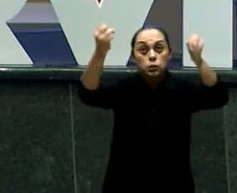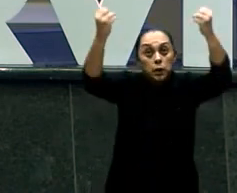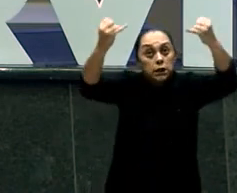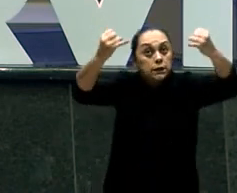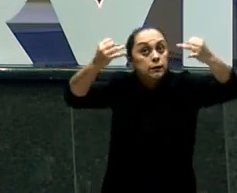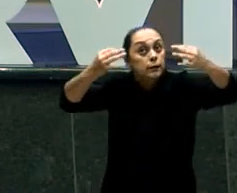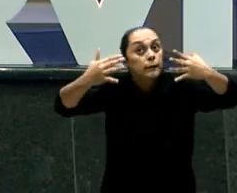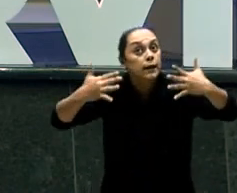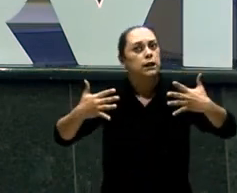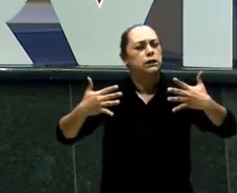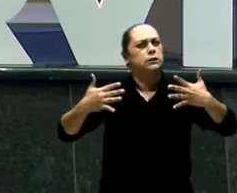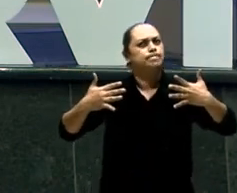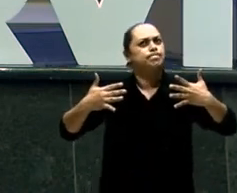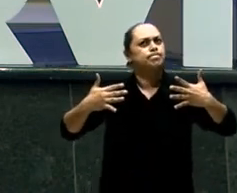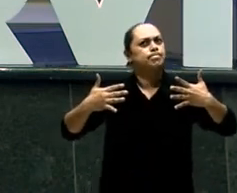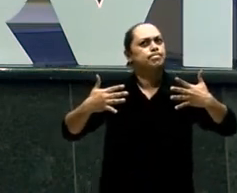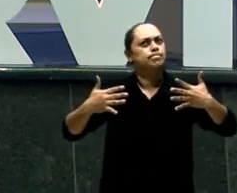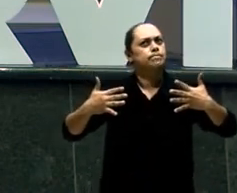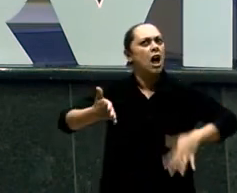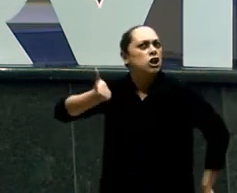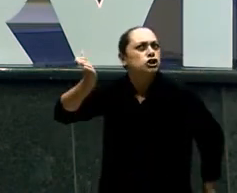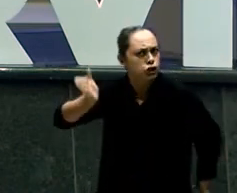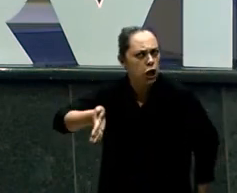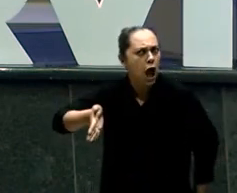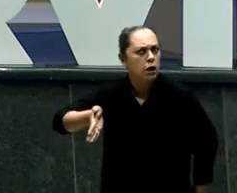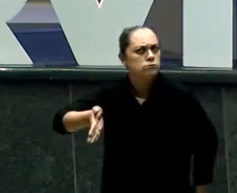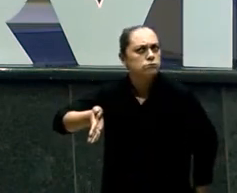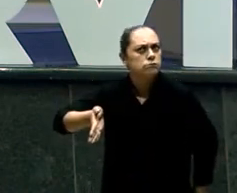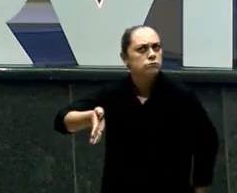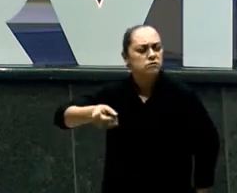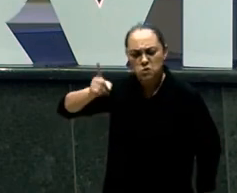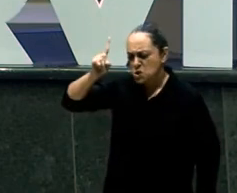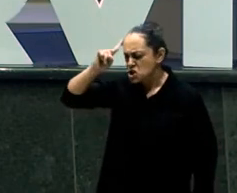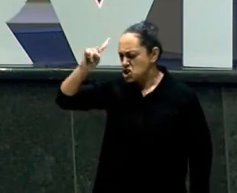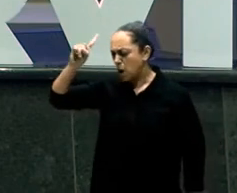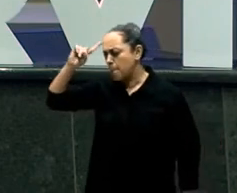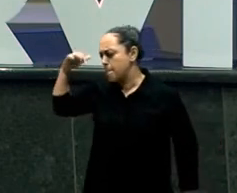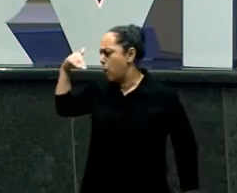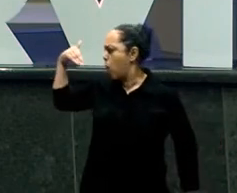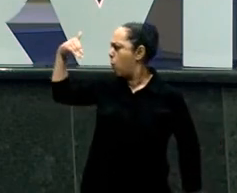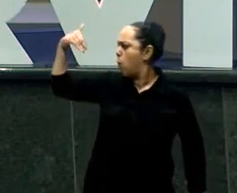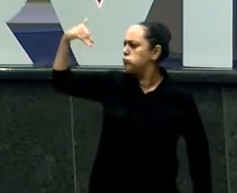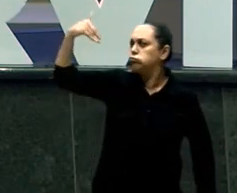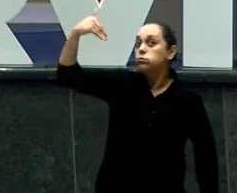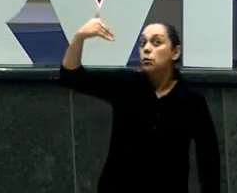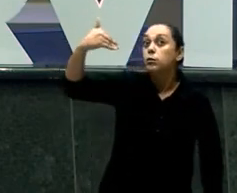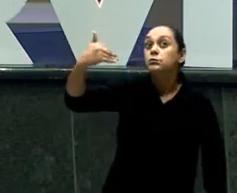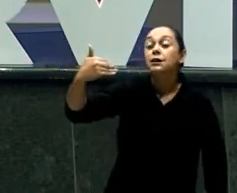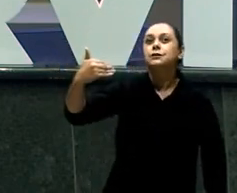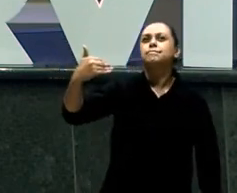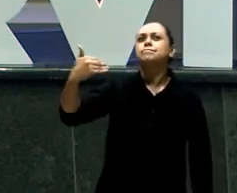E cumprindo-se Os seus dias Ora Essa expressão Aqui